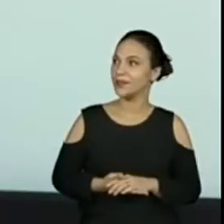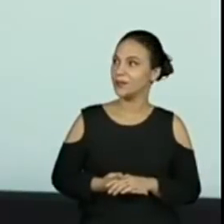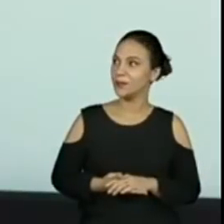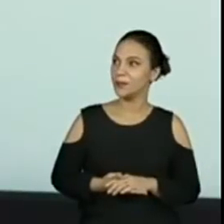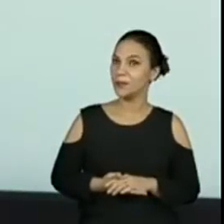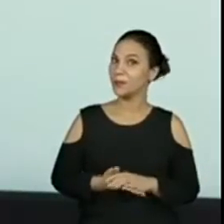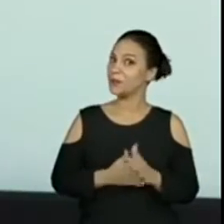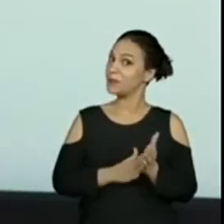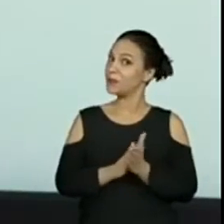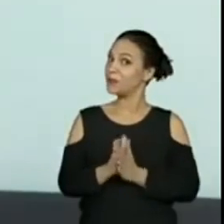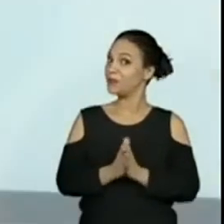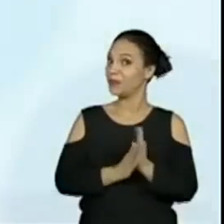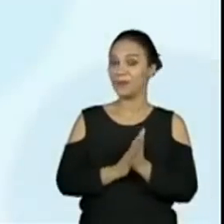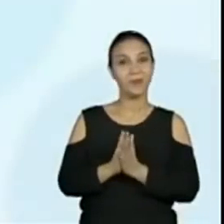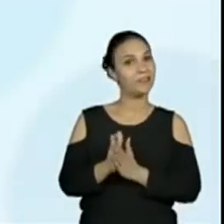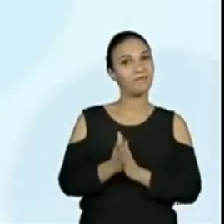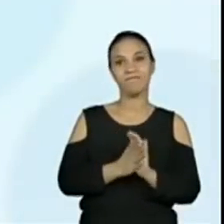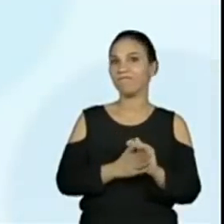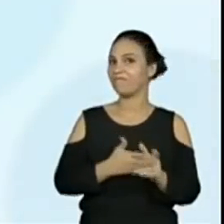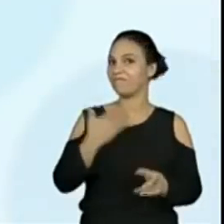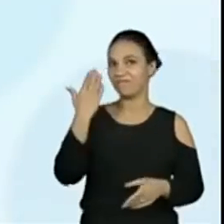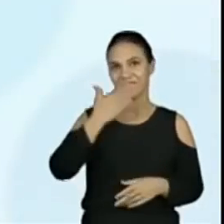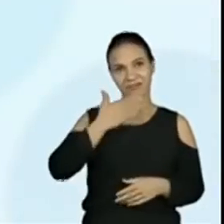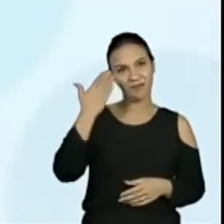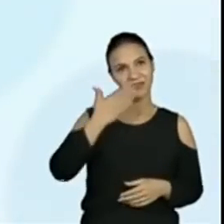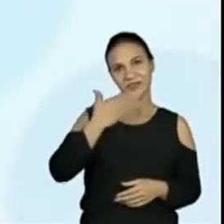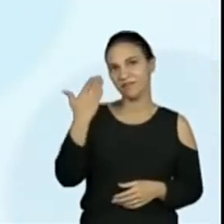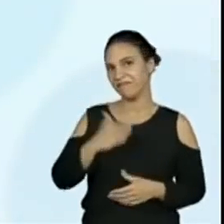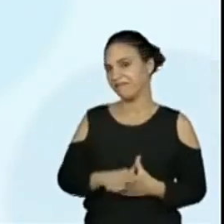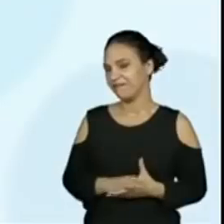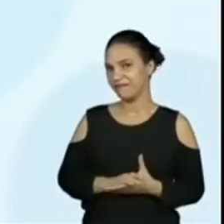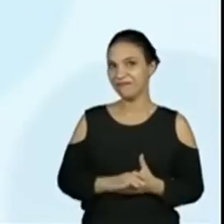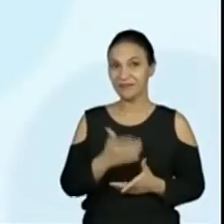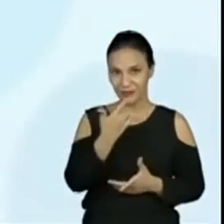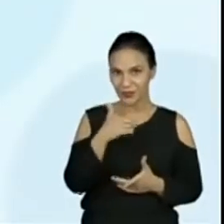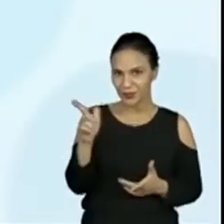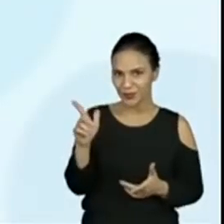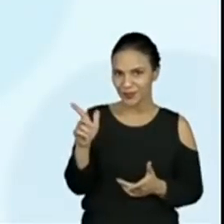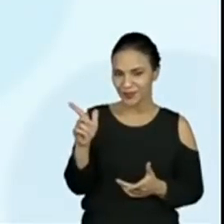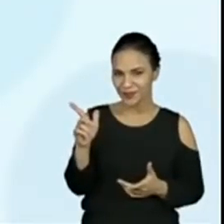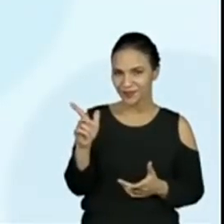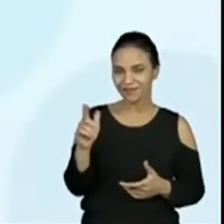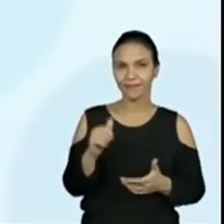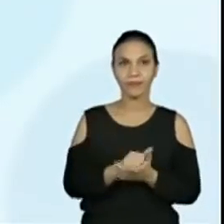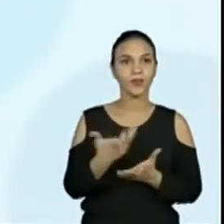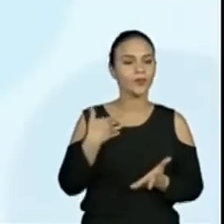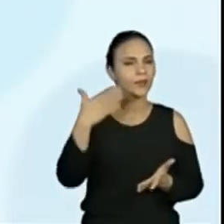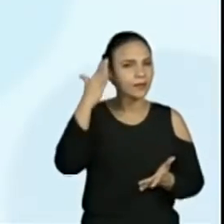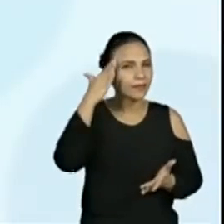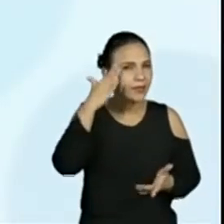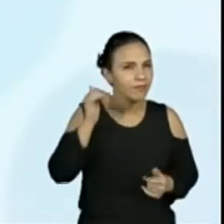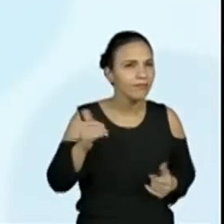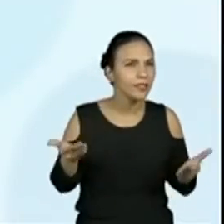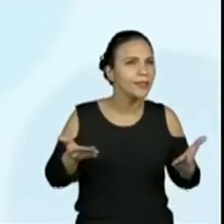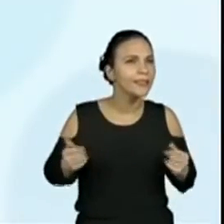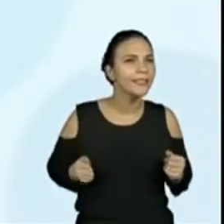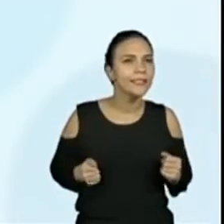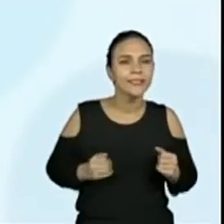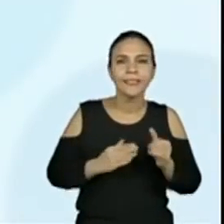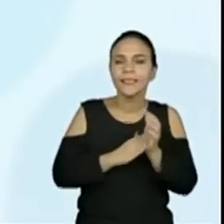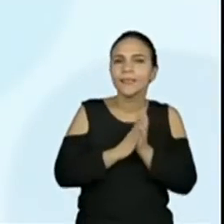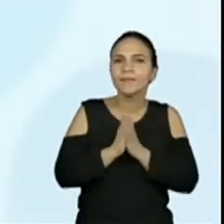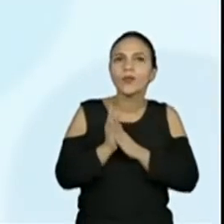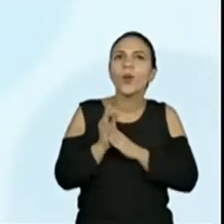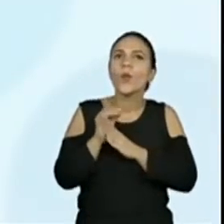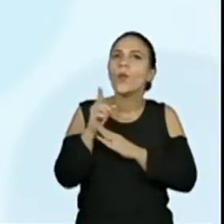E aí? E aí? Ainda não dá para ver nada, hein? Vamos para o próximo? Quero saber agora o próximo aqui.